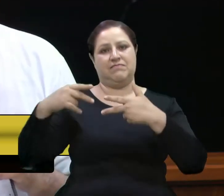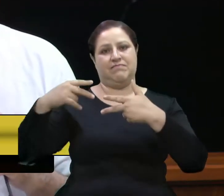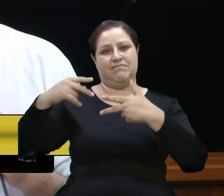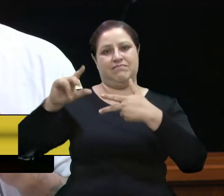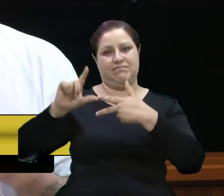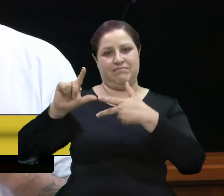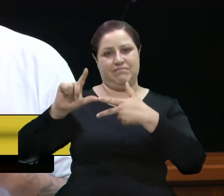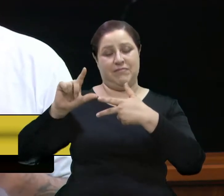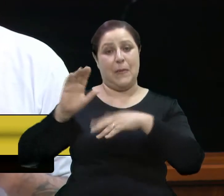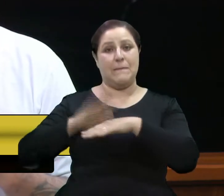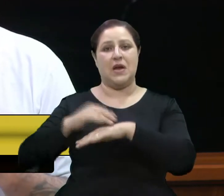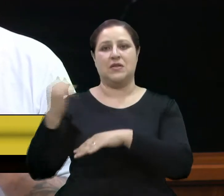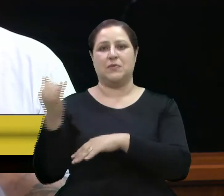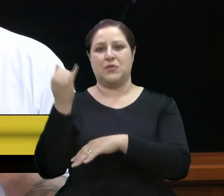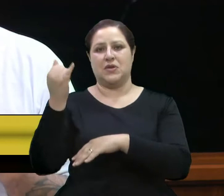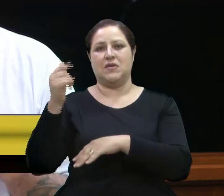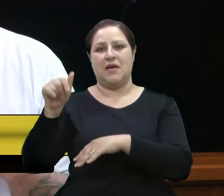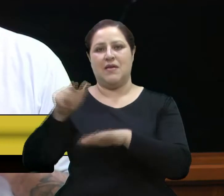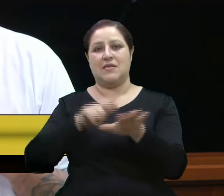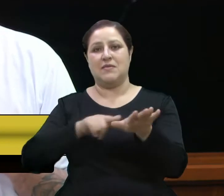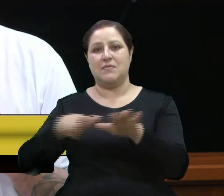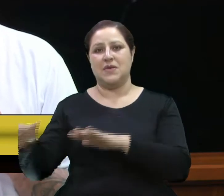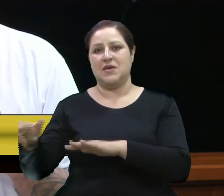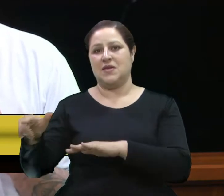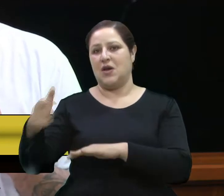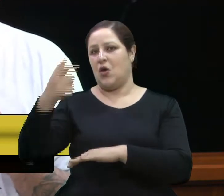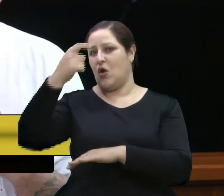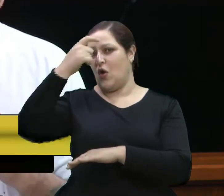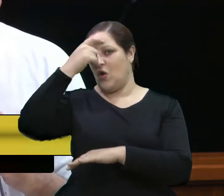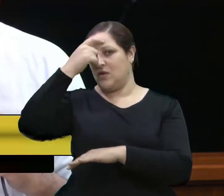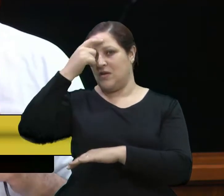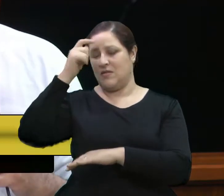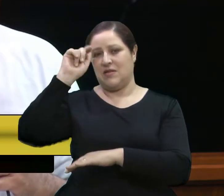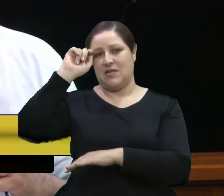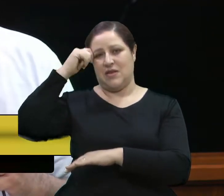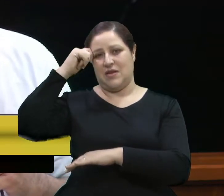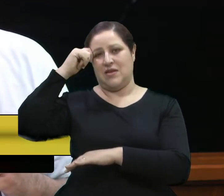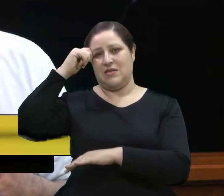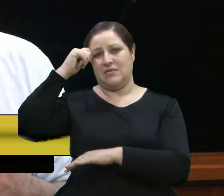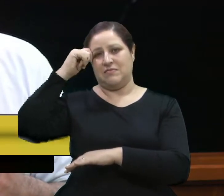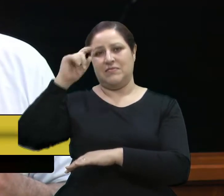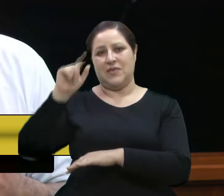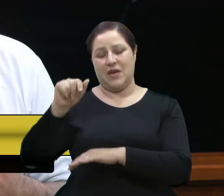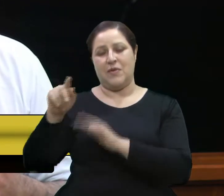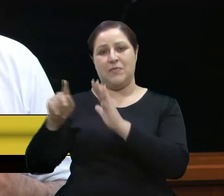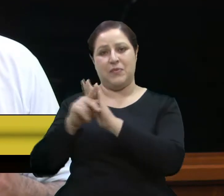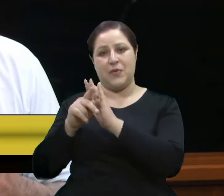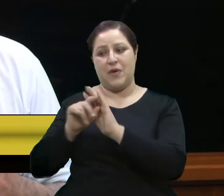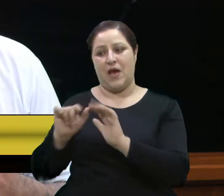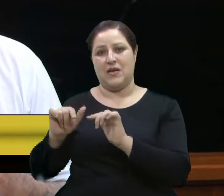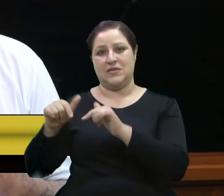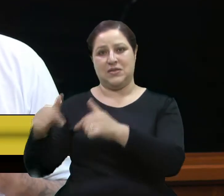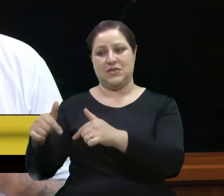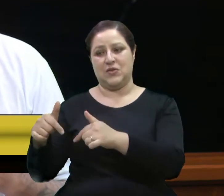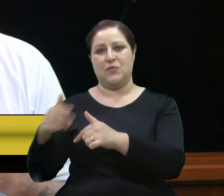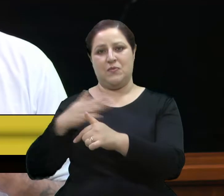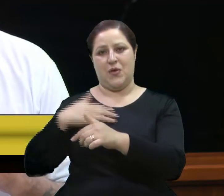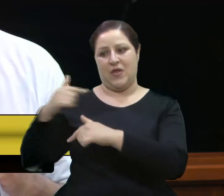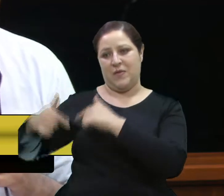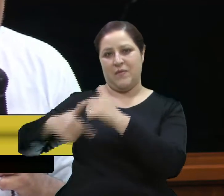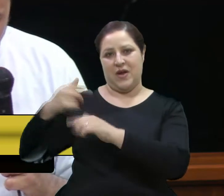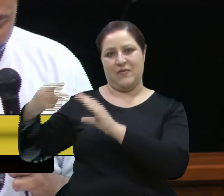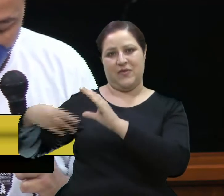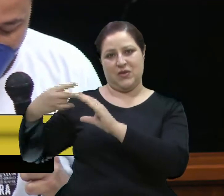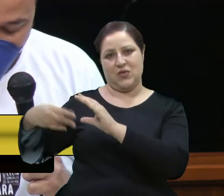quando na Semana da Consciência Negra, fruto da ação aí do nosso mandato, a gente está nomeando